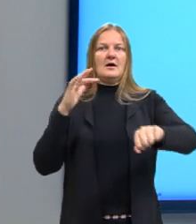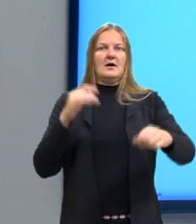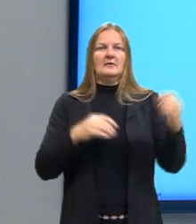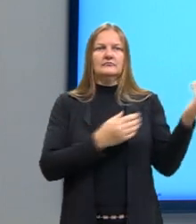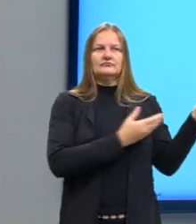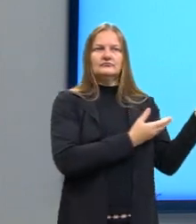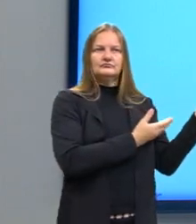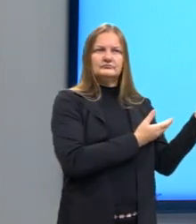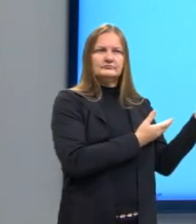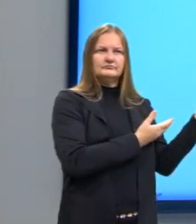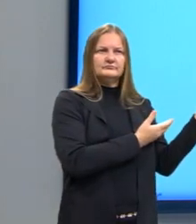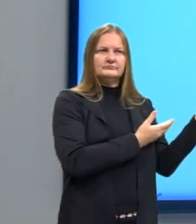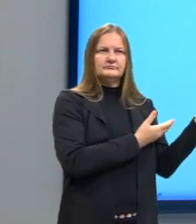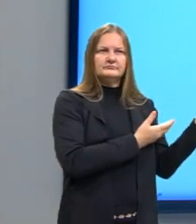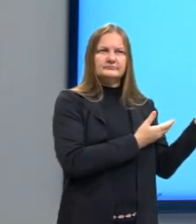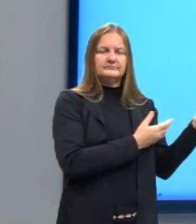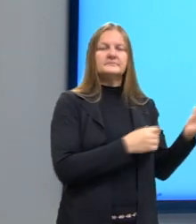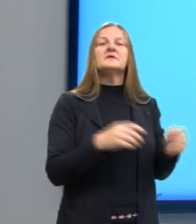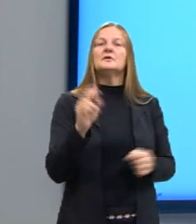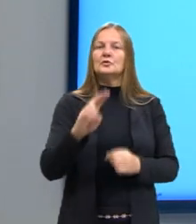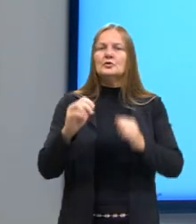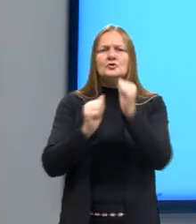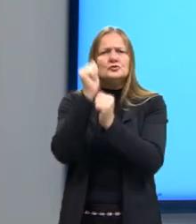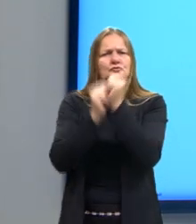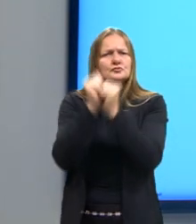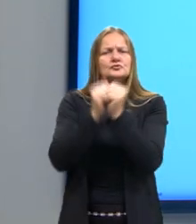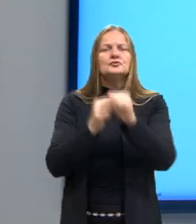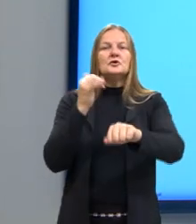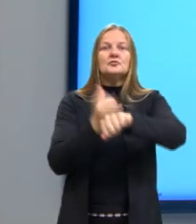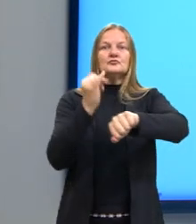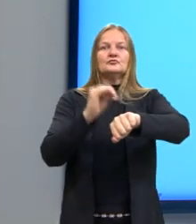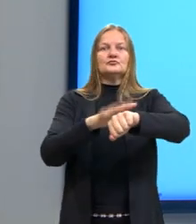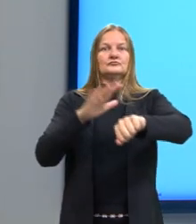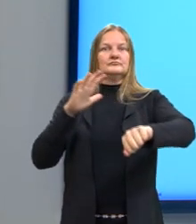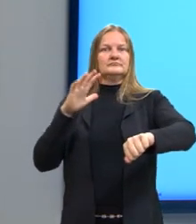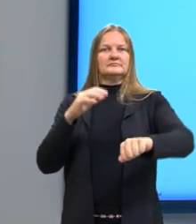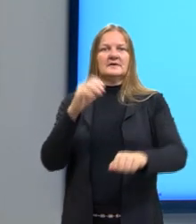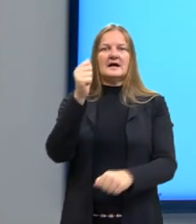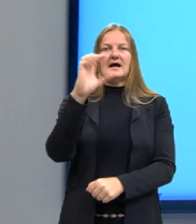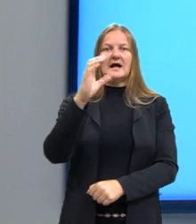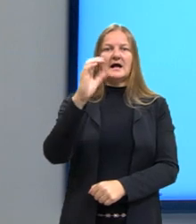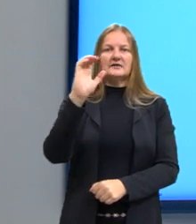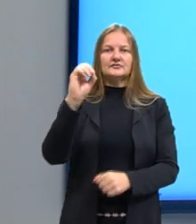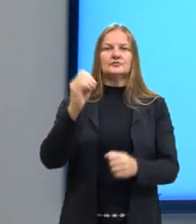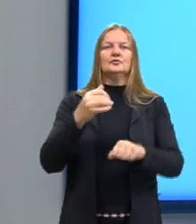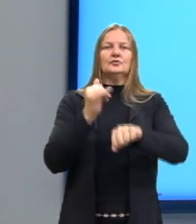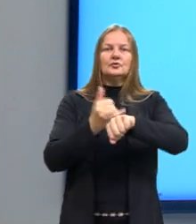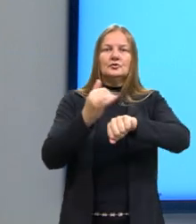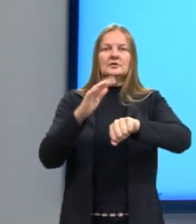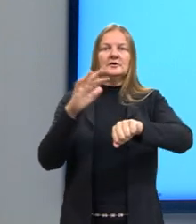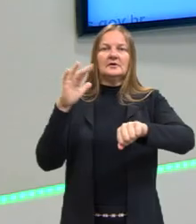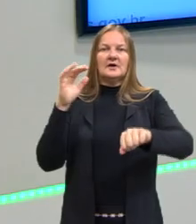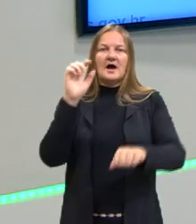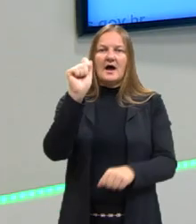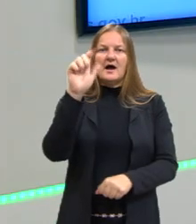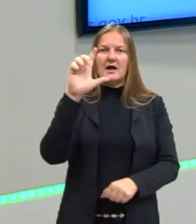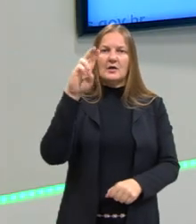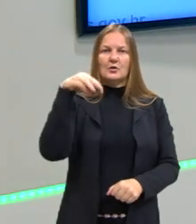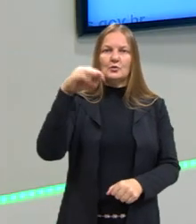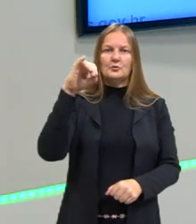este exemplo, são utilizados na fabricação de aço, de latas de alumínio, nessa fabricação de